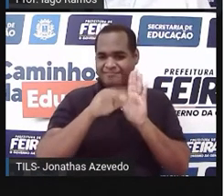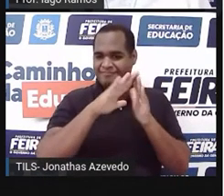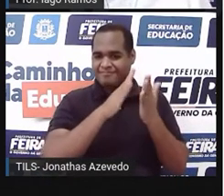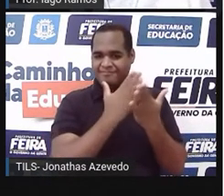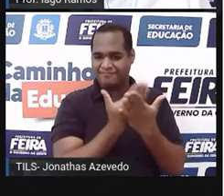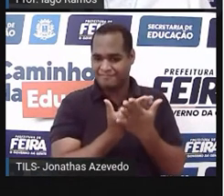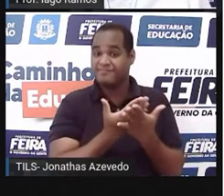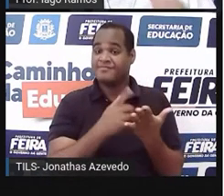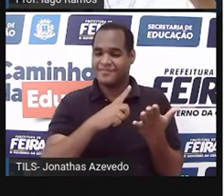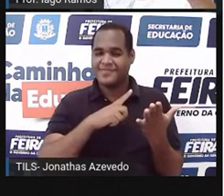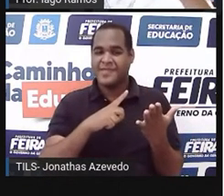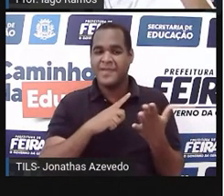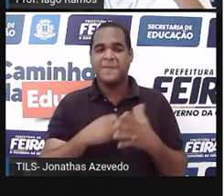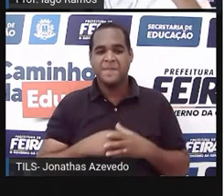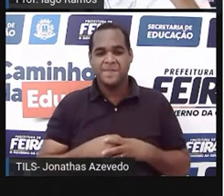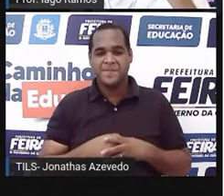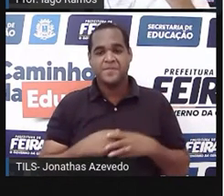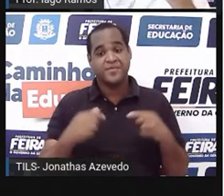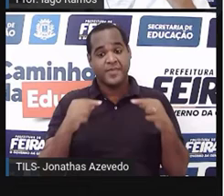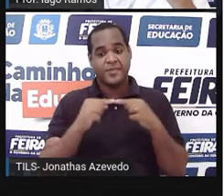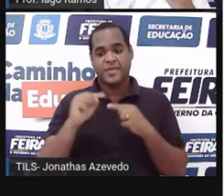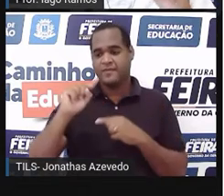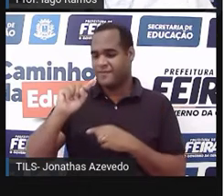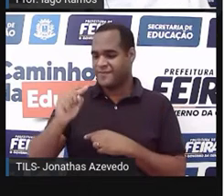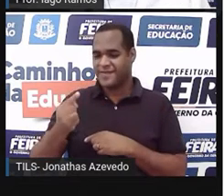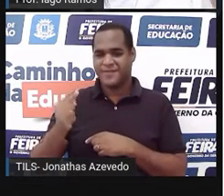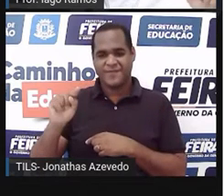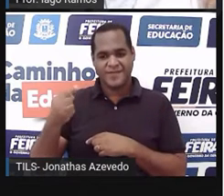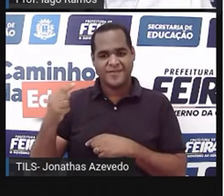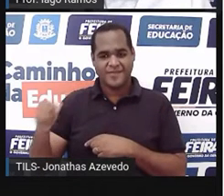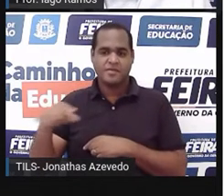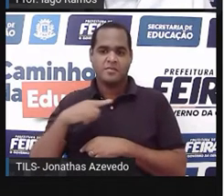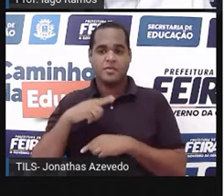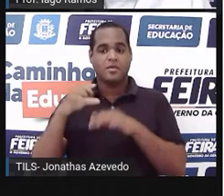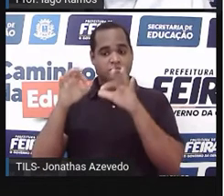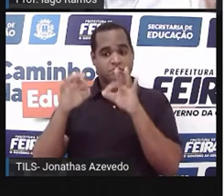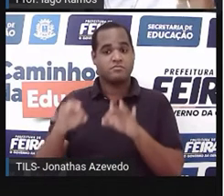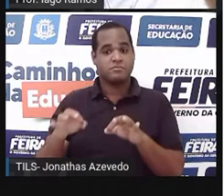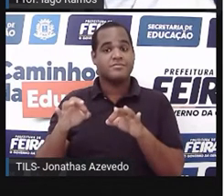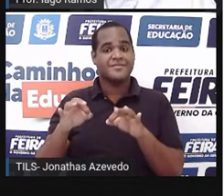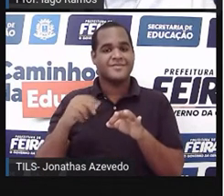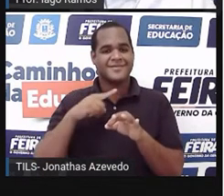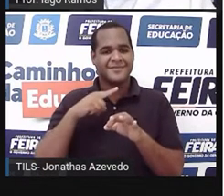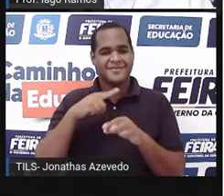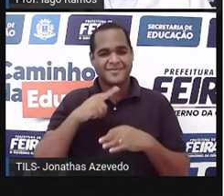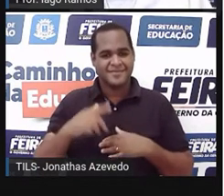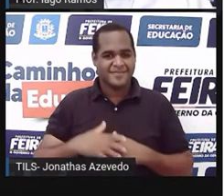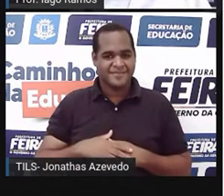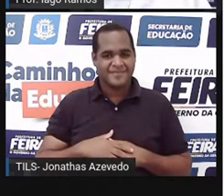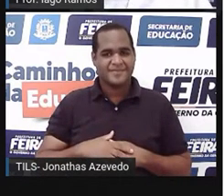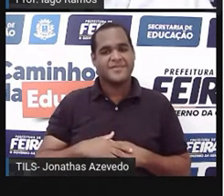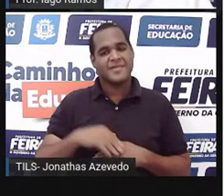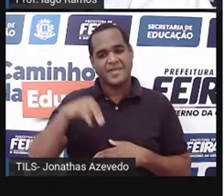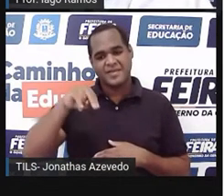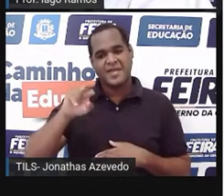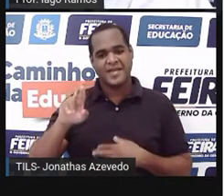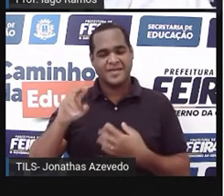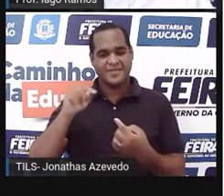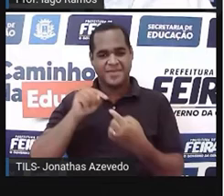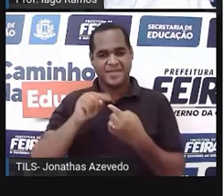que vêm no boletim escolar são números que têm vírgula, são decimais exatos. ó, é número racional.